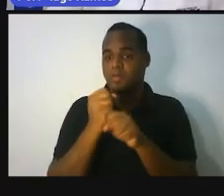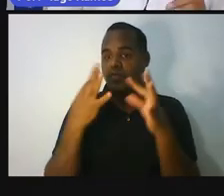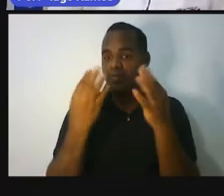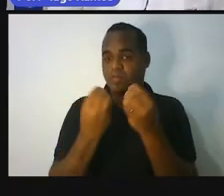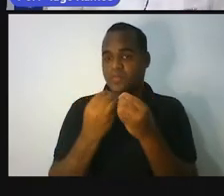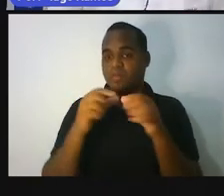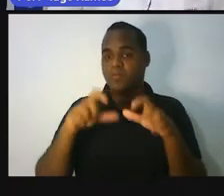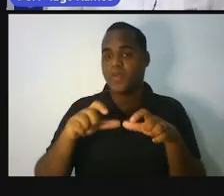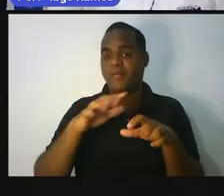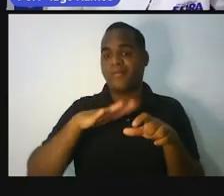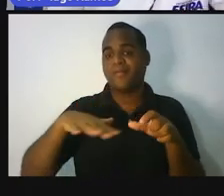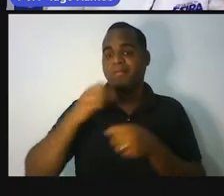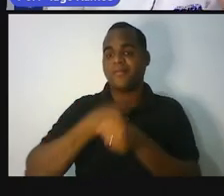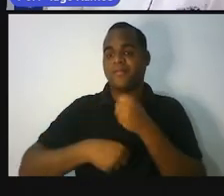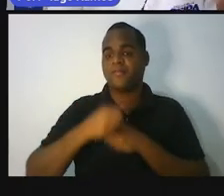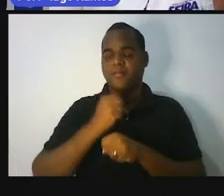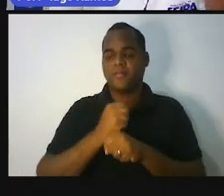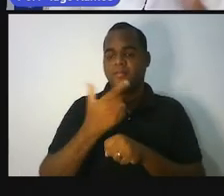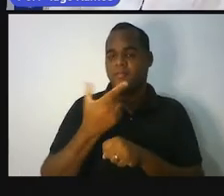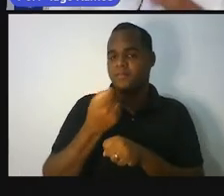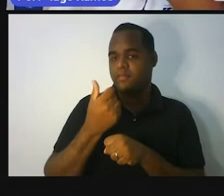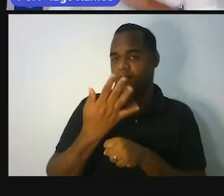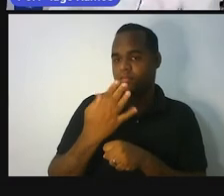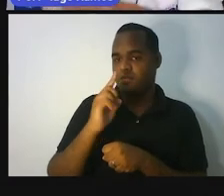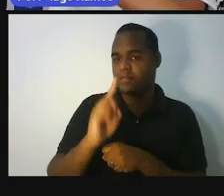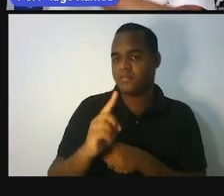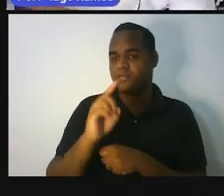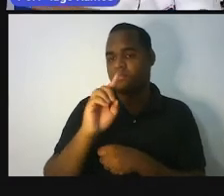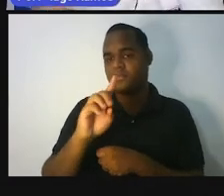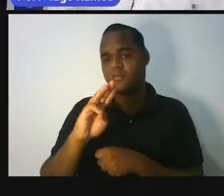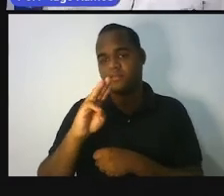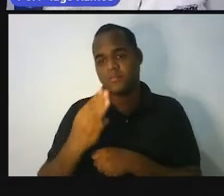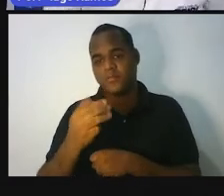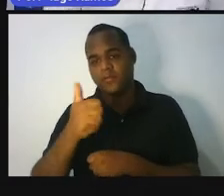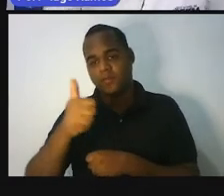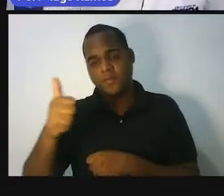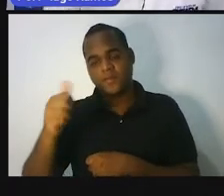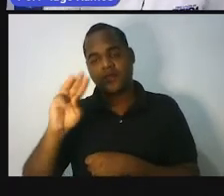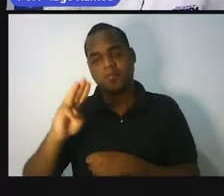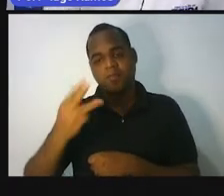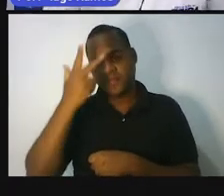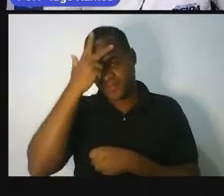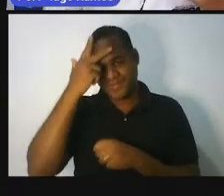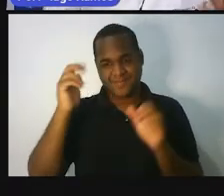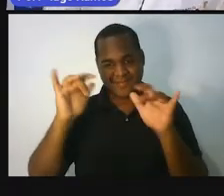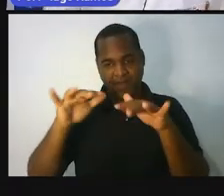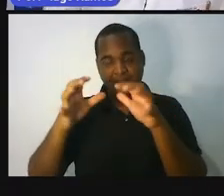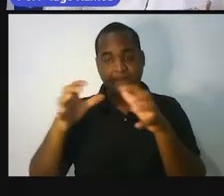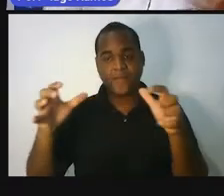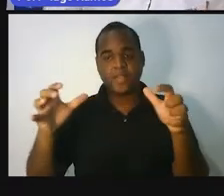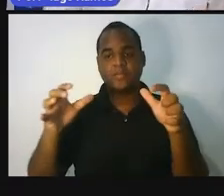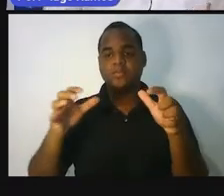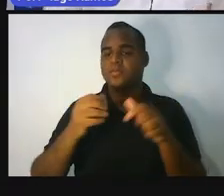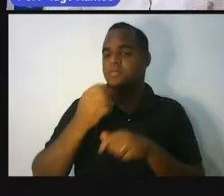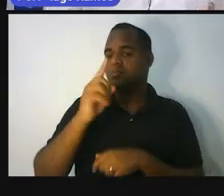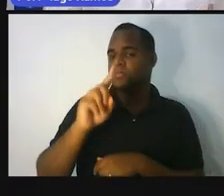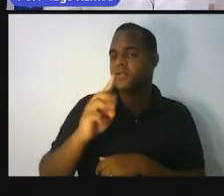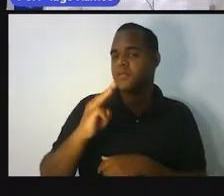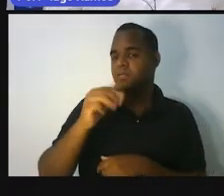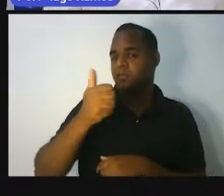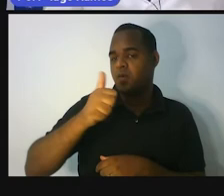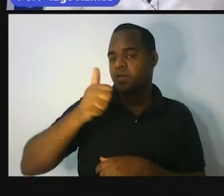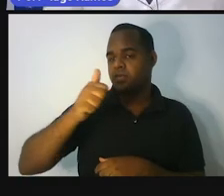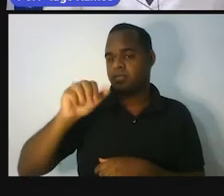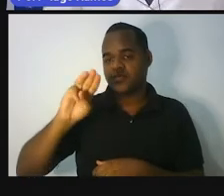africana em 2014? Mil cento e onze milhões de pessoas. Desses mil cento e onze milhões de pessoas,